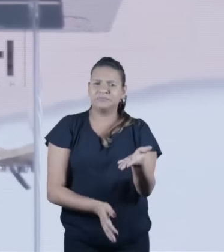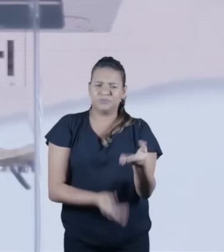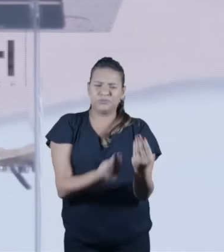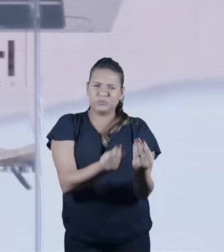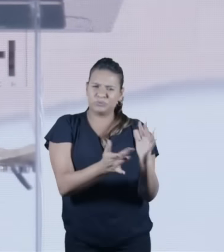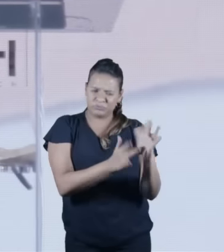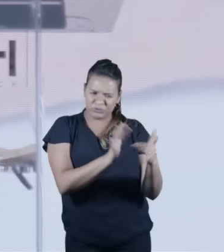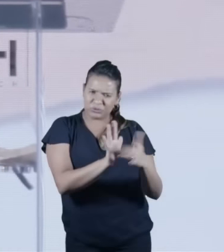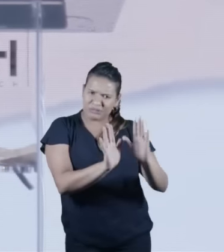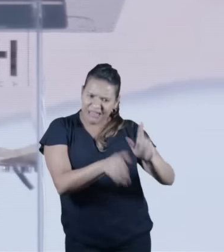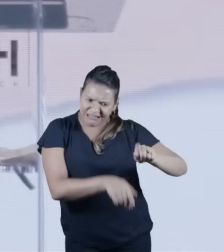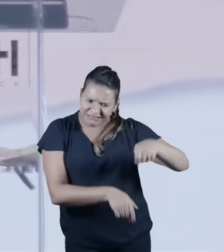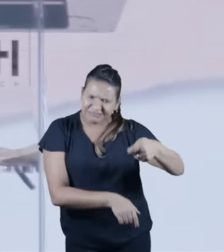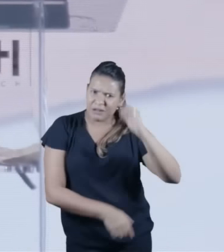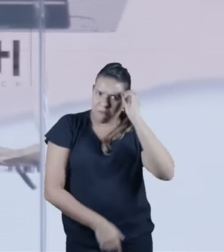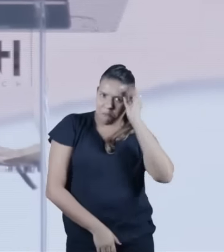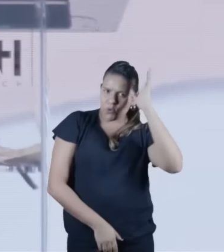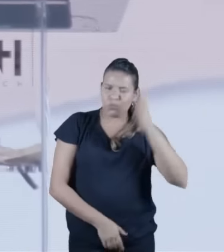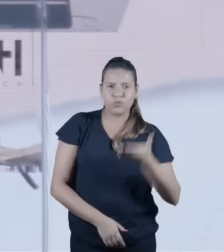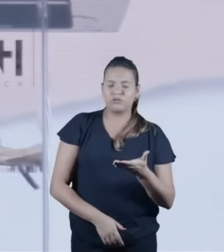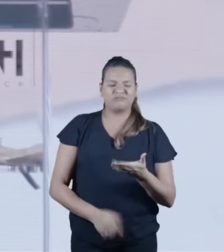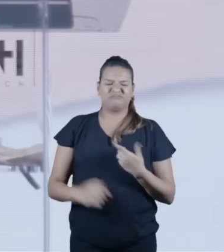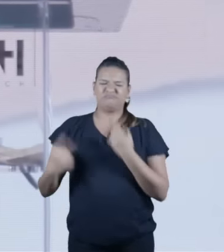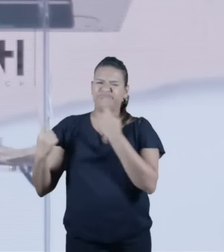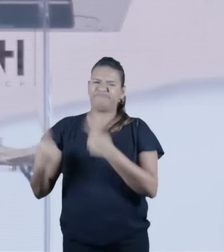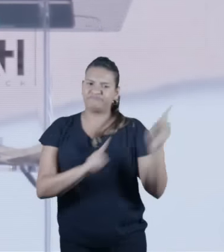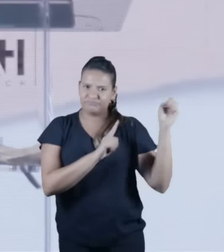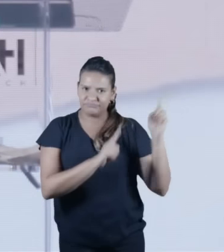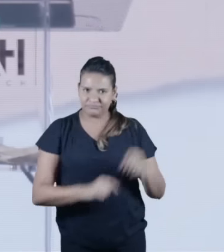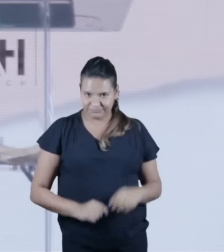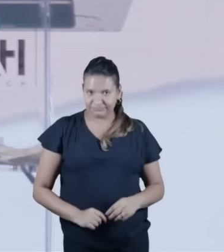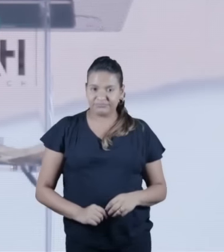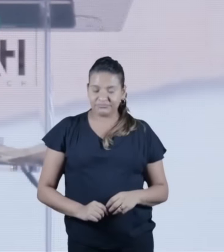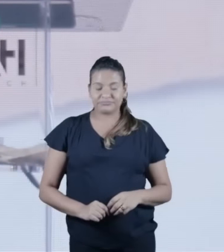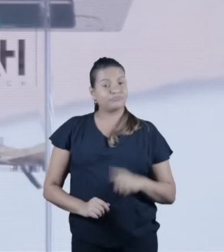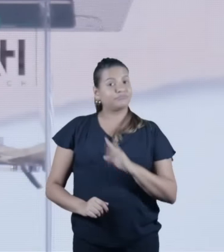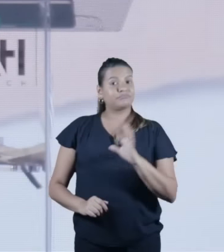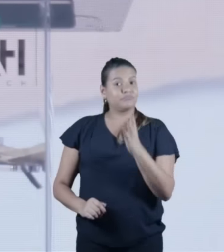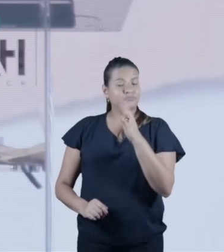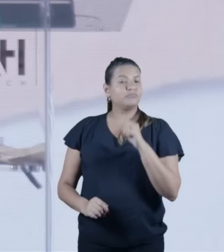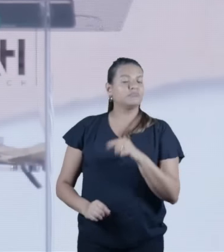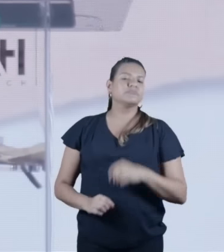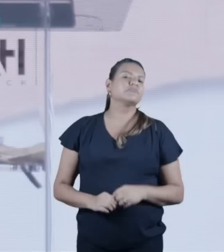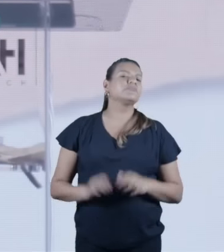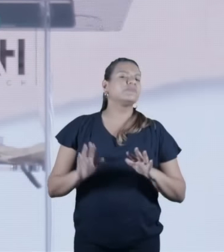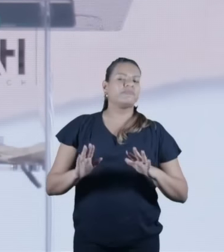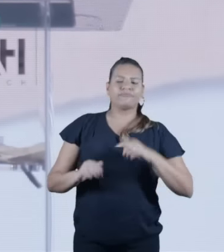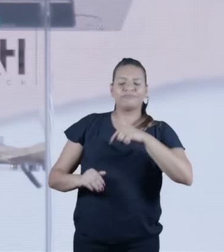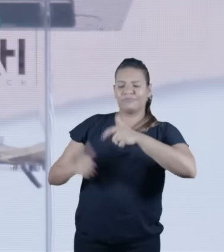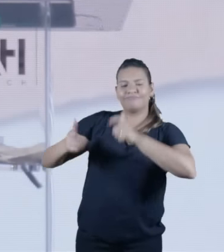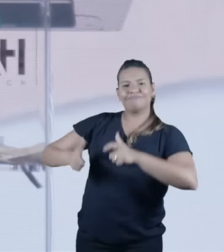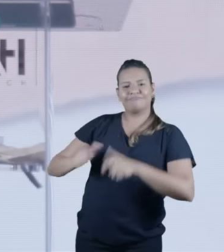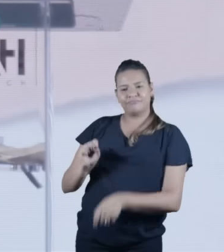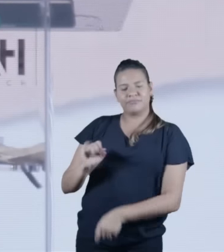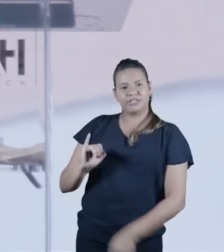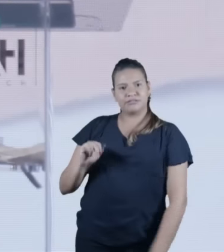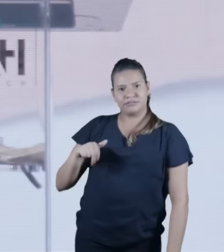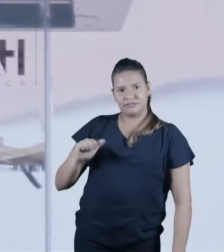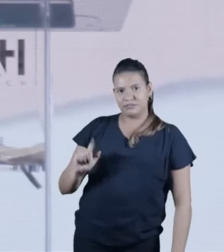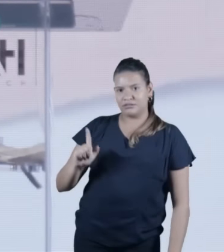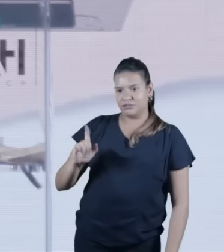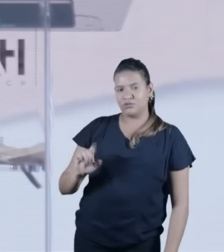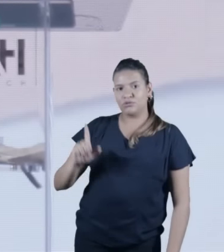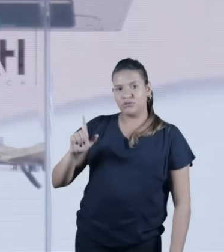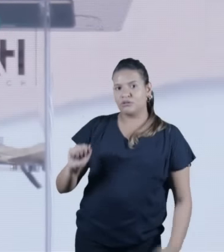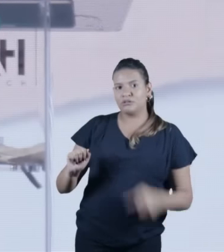conhecimento e eles atacam a Jesus mas na maior parte das sinagogas Jesus e os seus discípulos